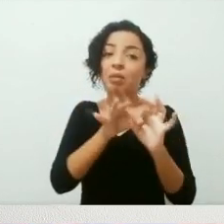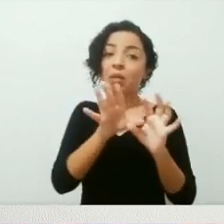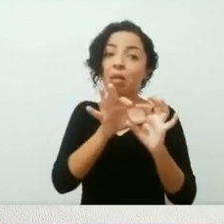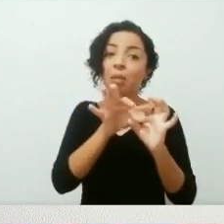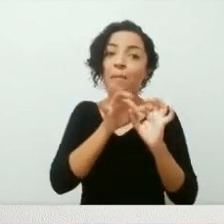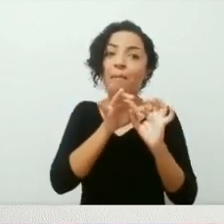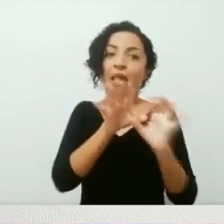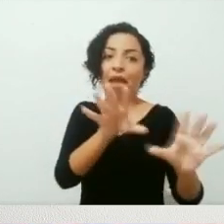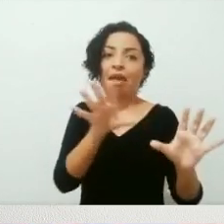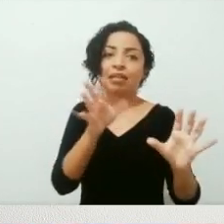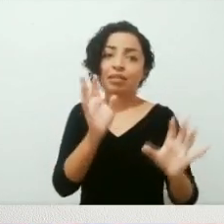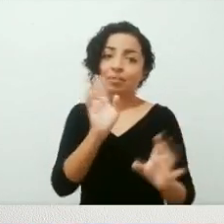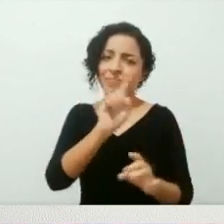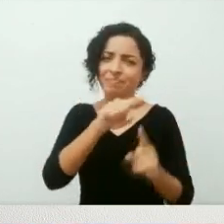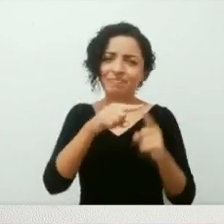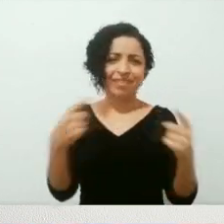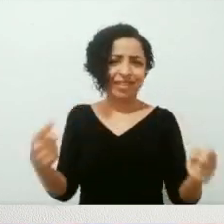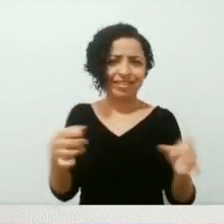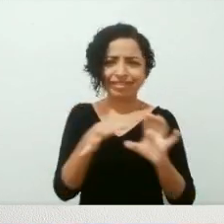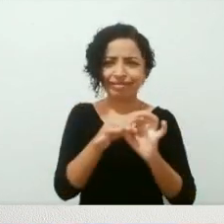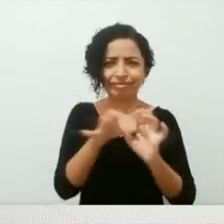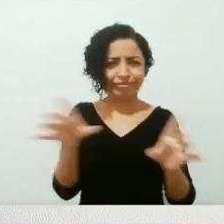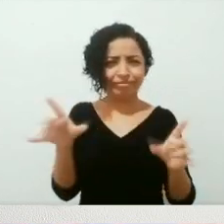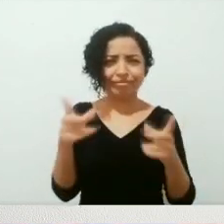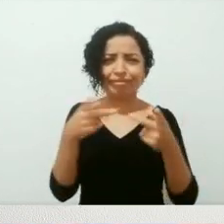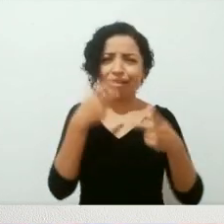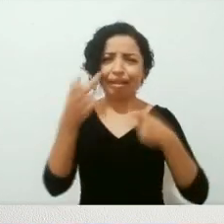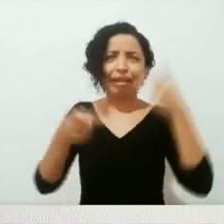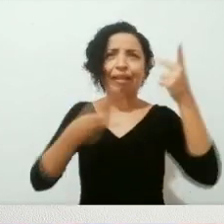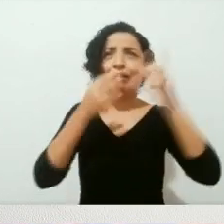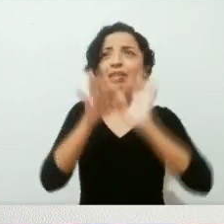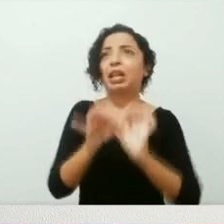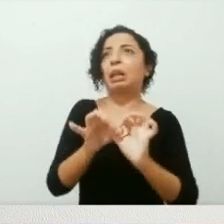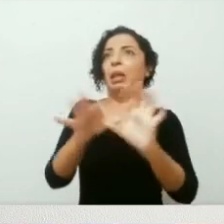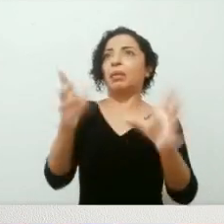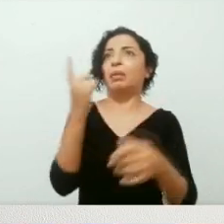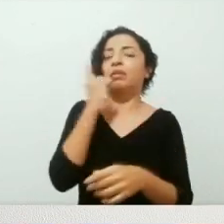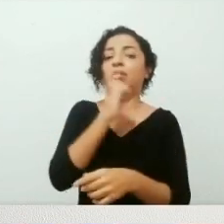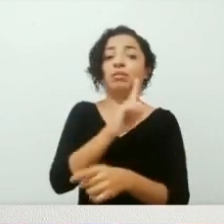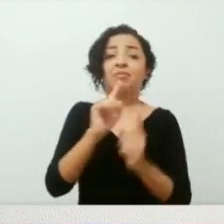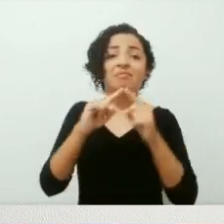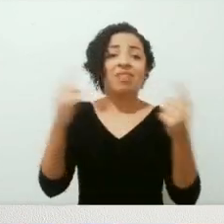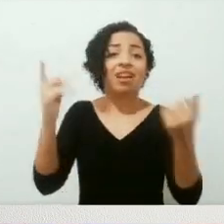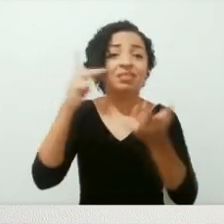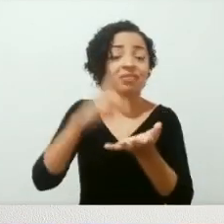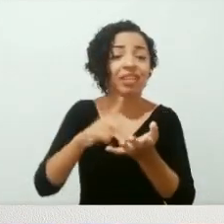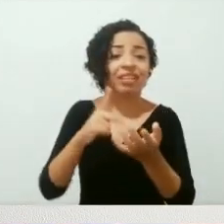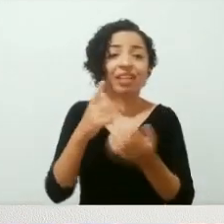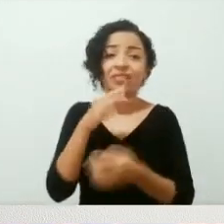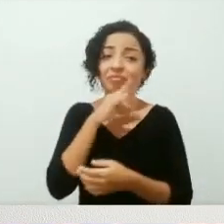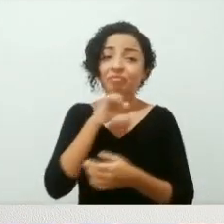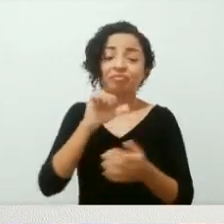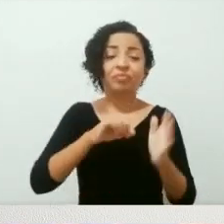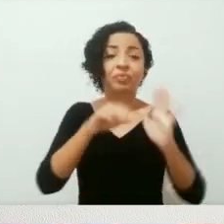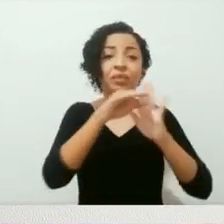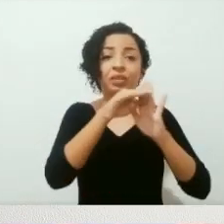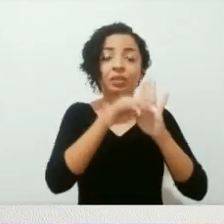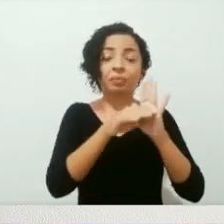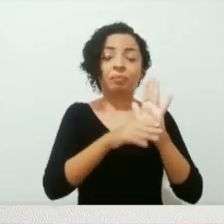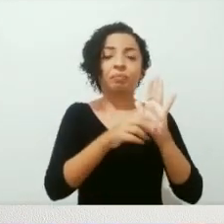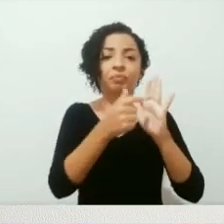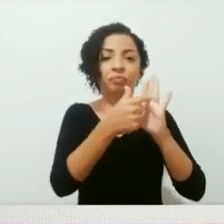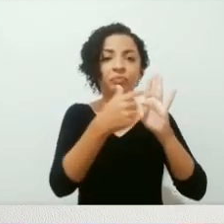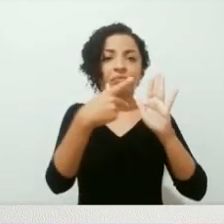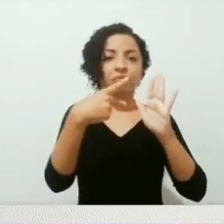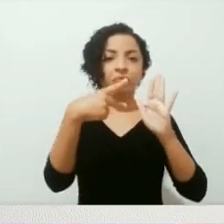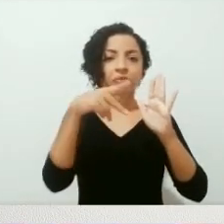muitas vezes essa liberdade não passa de uma retórica, de uma falácia mesmo, porque a realidade é muito mais cruel. E nesse livro tem um prefácio ótimo,